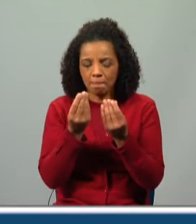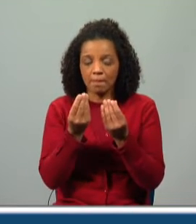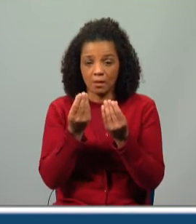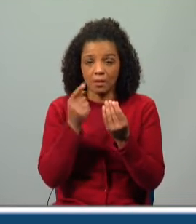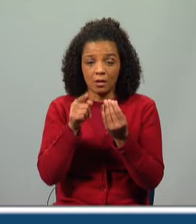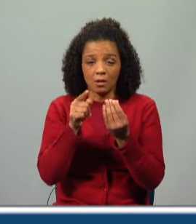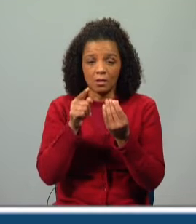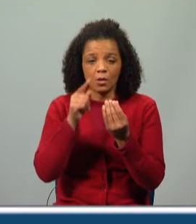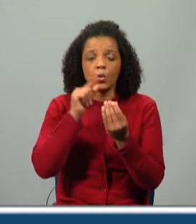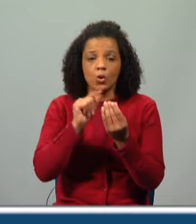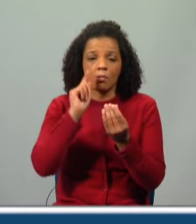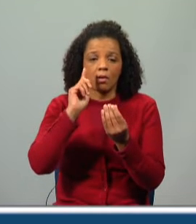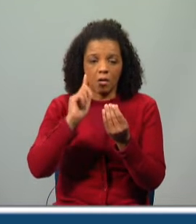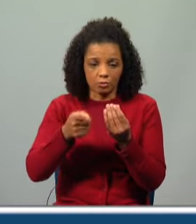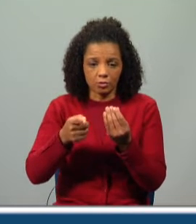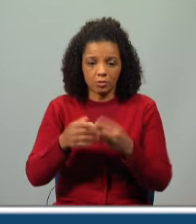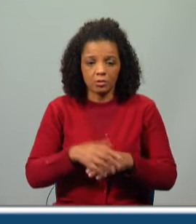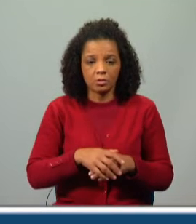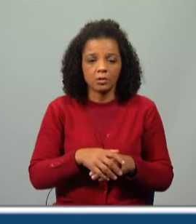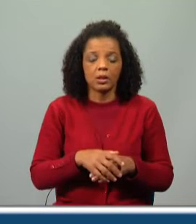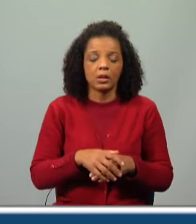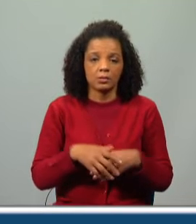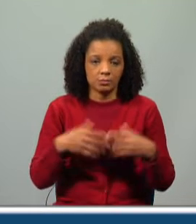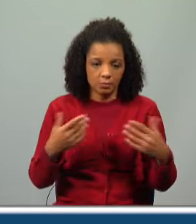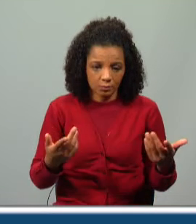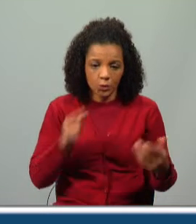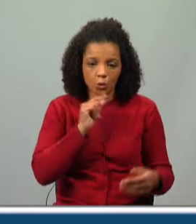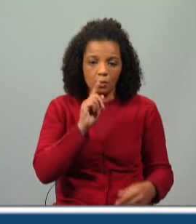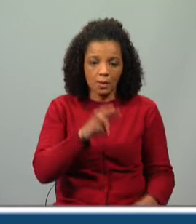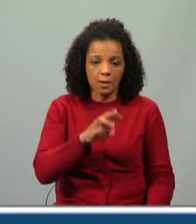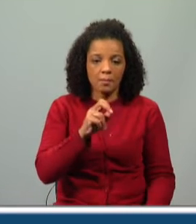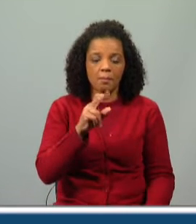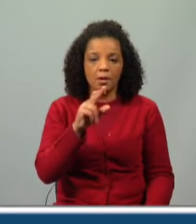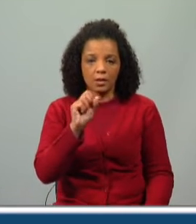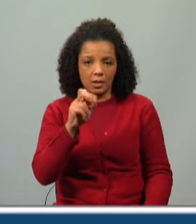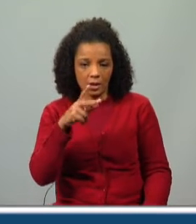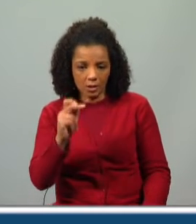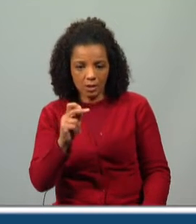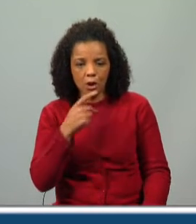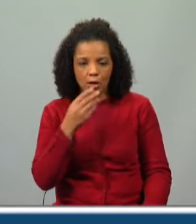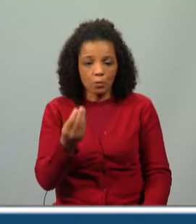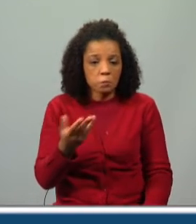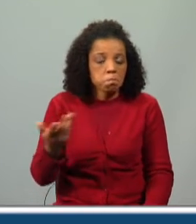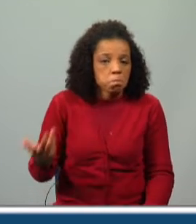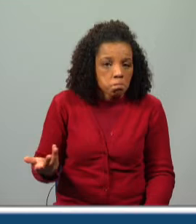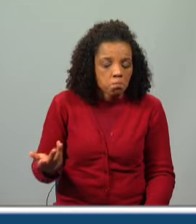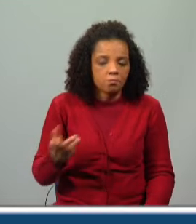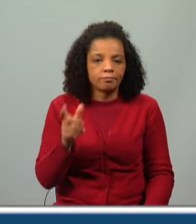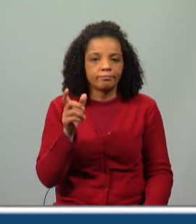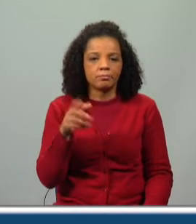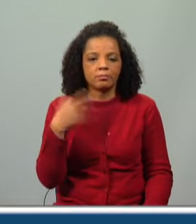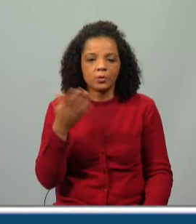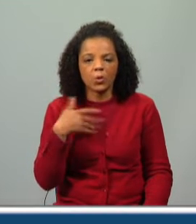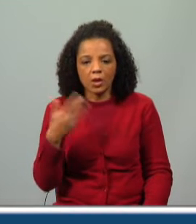Aqui ficamos a saber o nome dela, não é? Portanto, a, chamava-se Dona Margarida, não era muito, pois temos aqui novamente espaço,